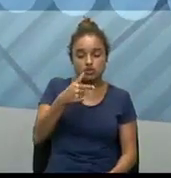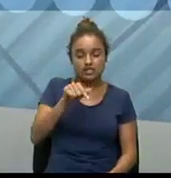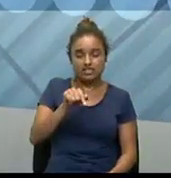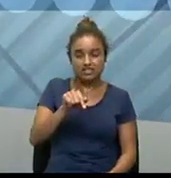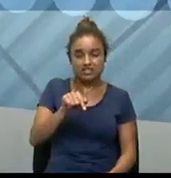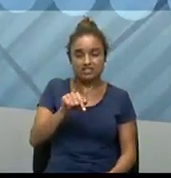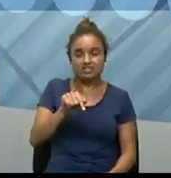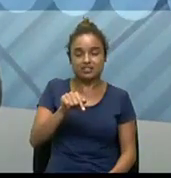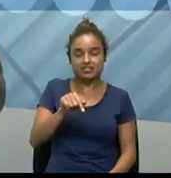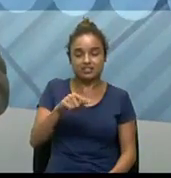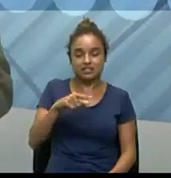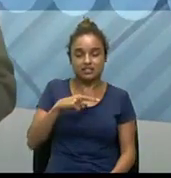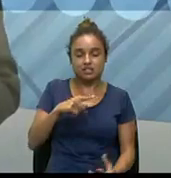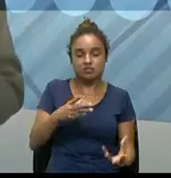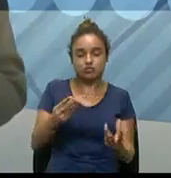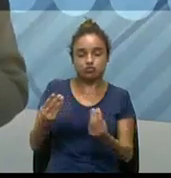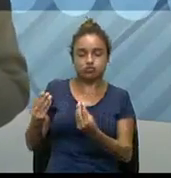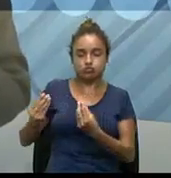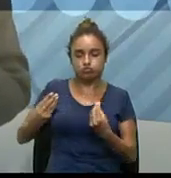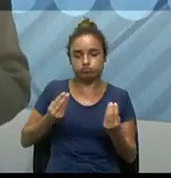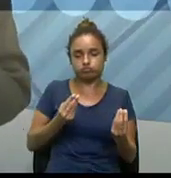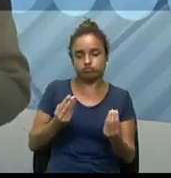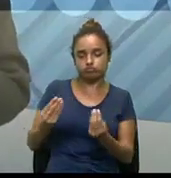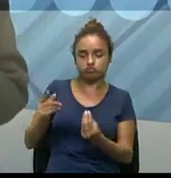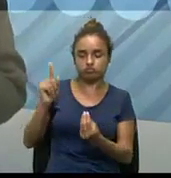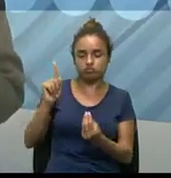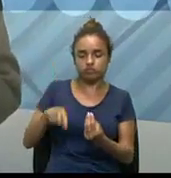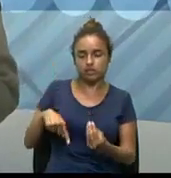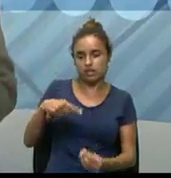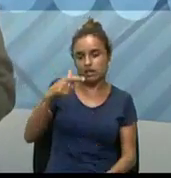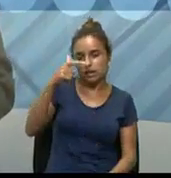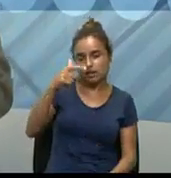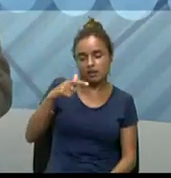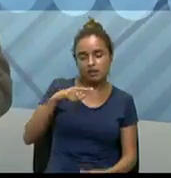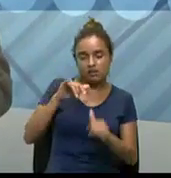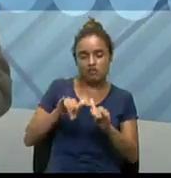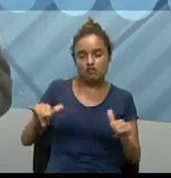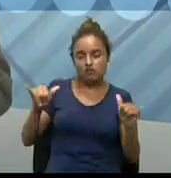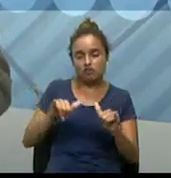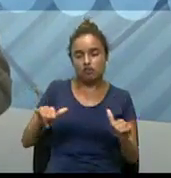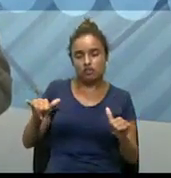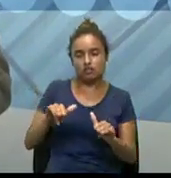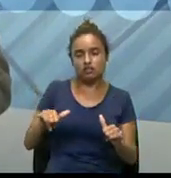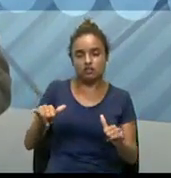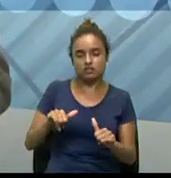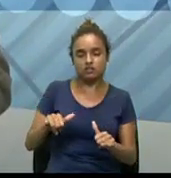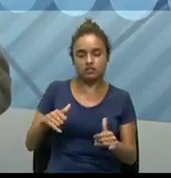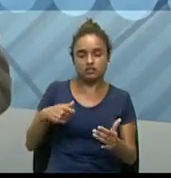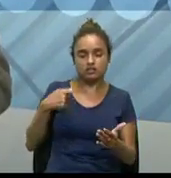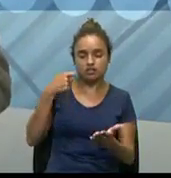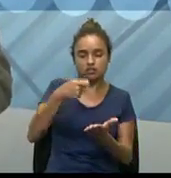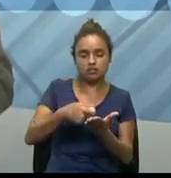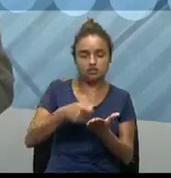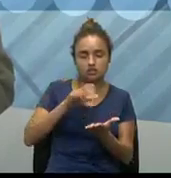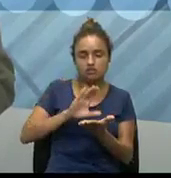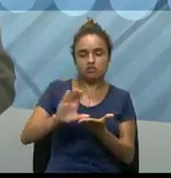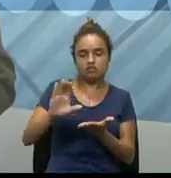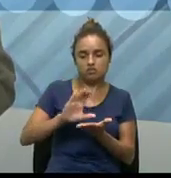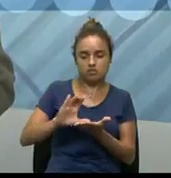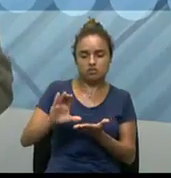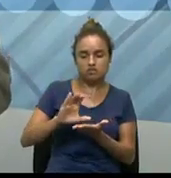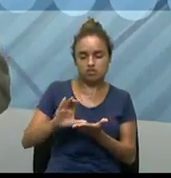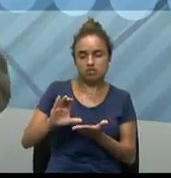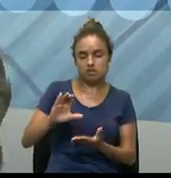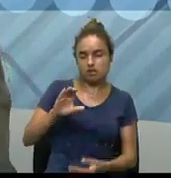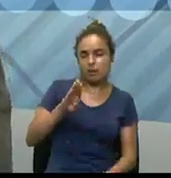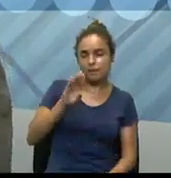houve um grande crescimento e principalmente a veiculação de notícias falando sobre investimento em Bitcoin.